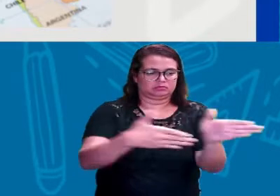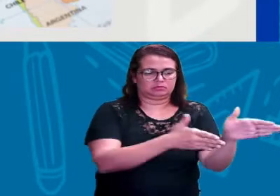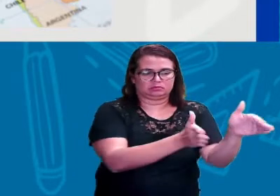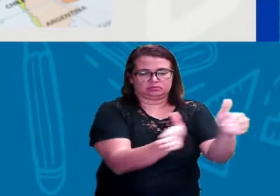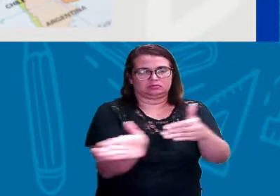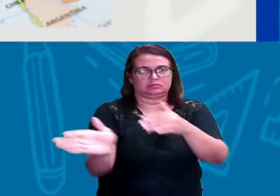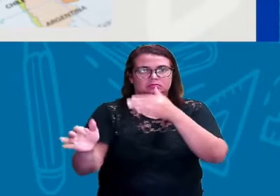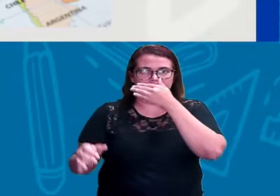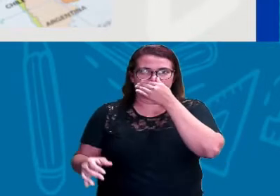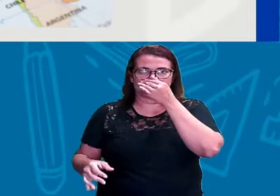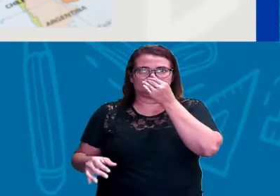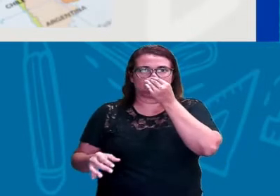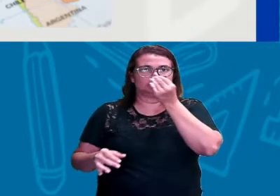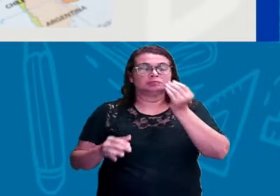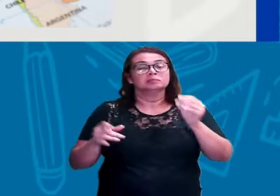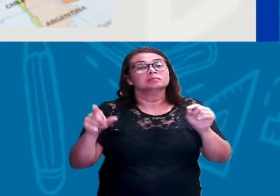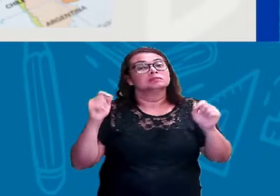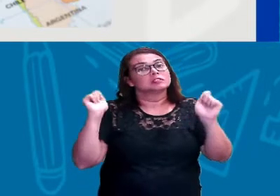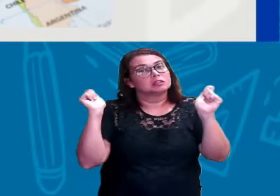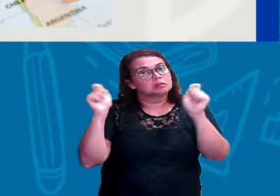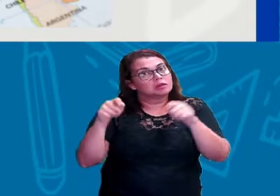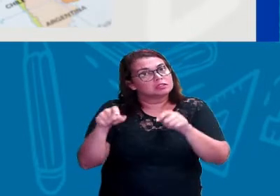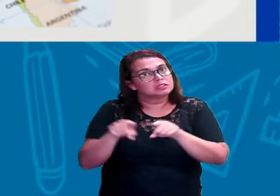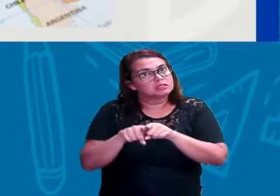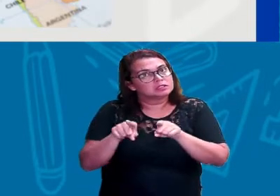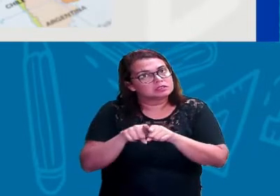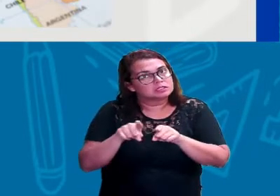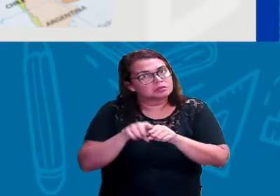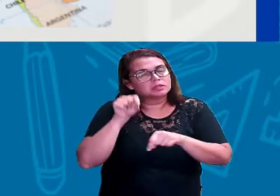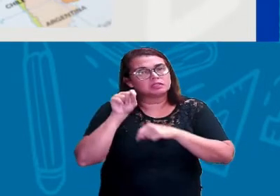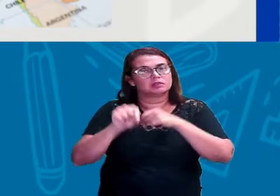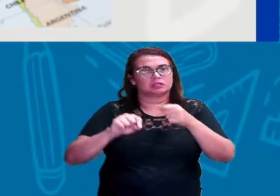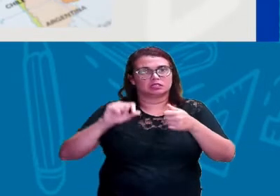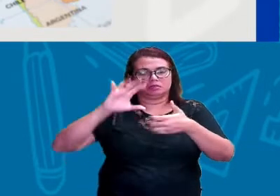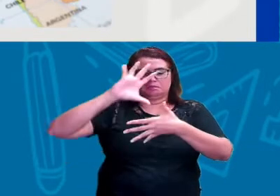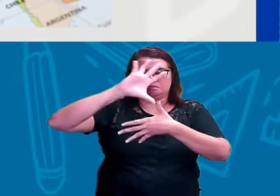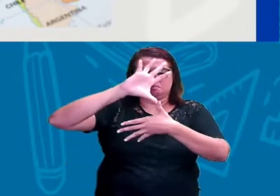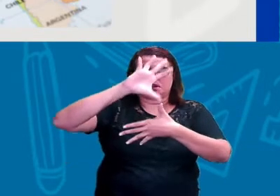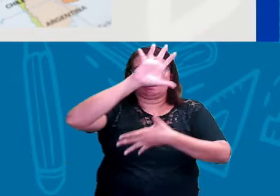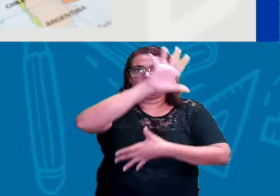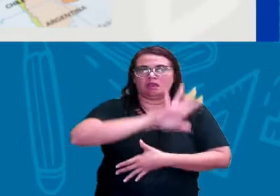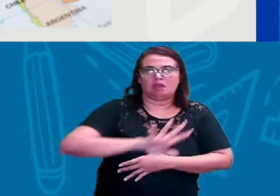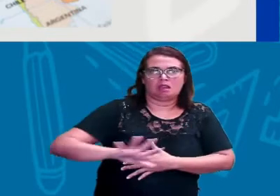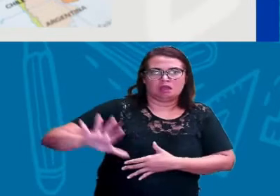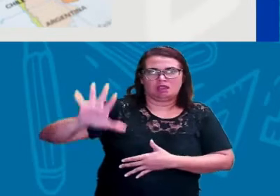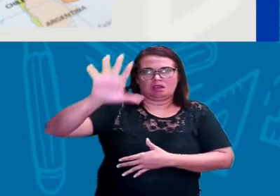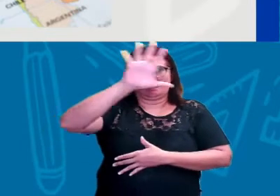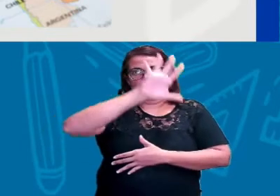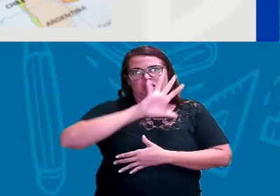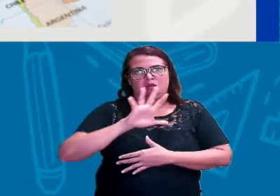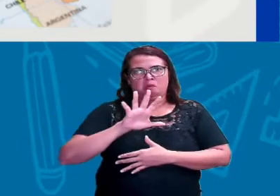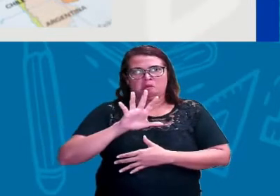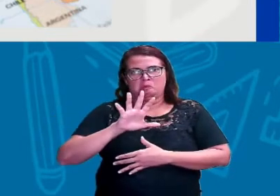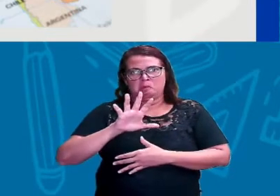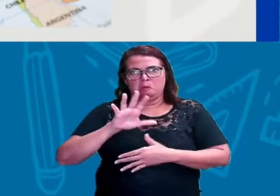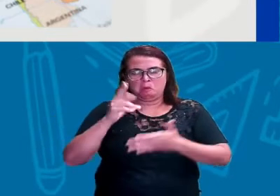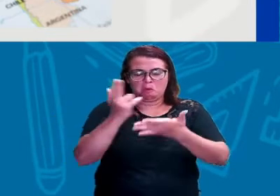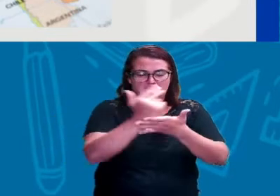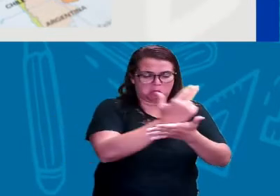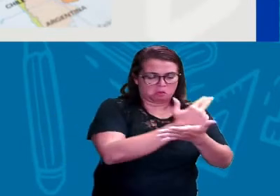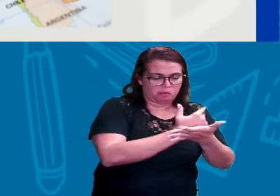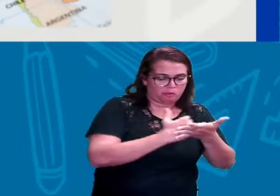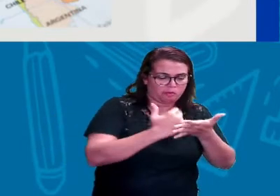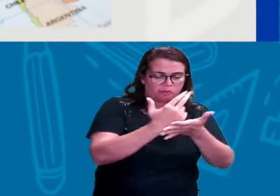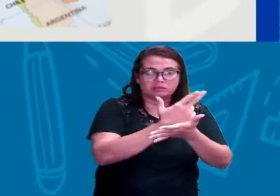através de mapas, croquis e plantas baixas. São algumas coisas que a gente pode utilizar